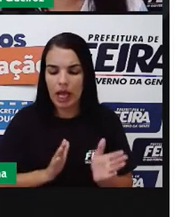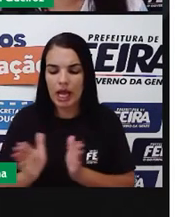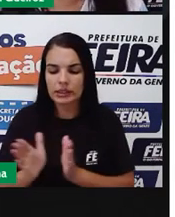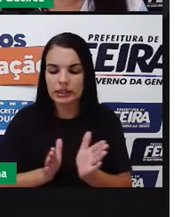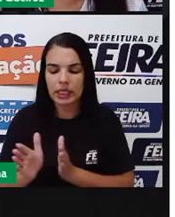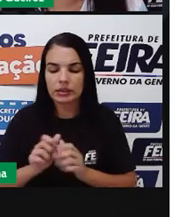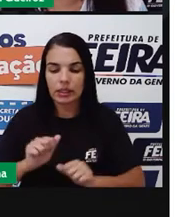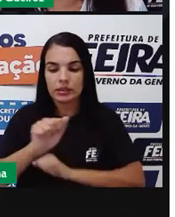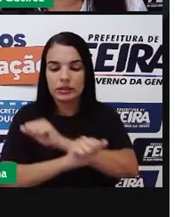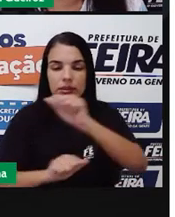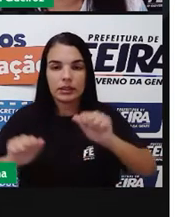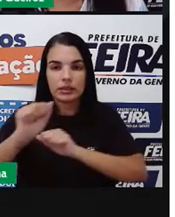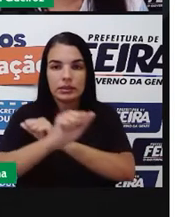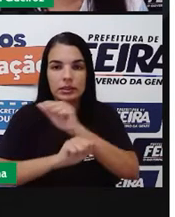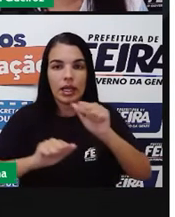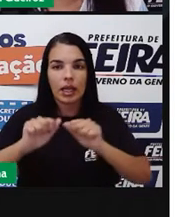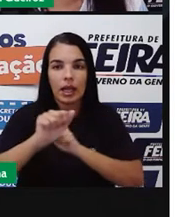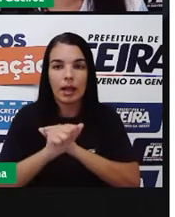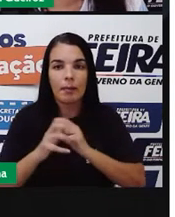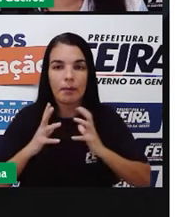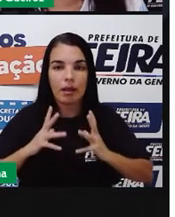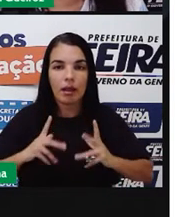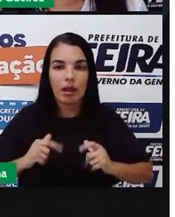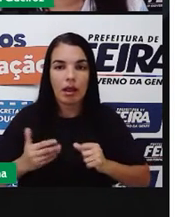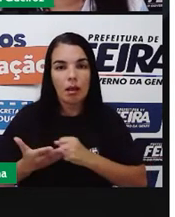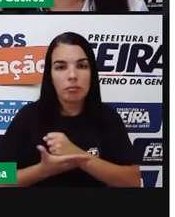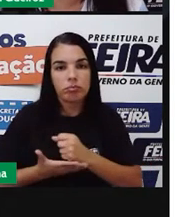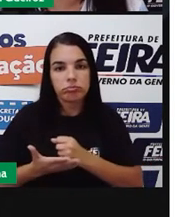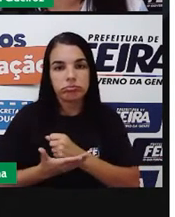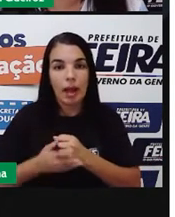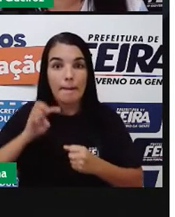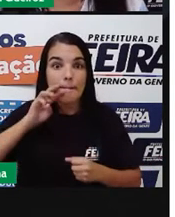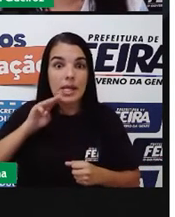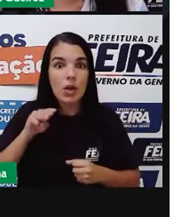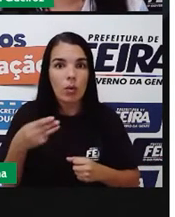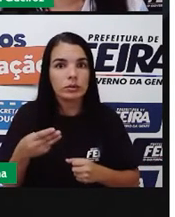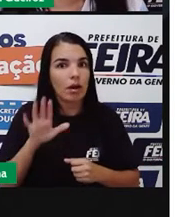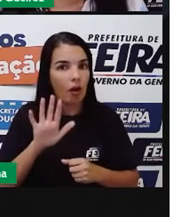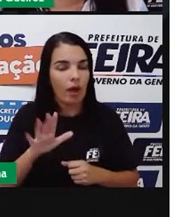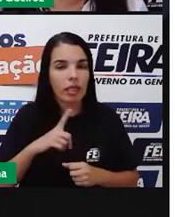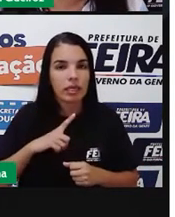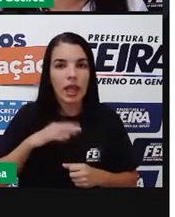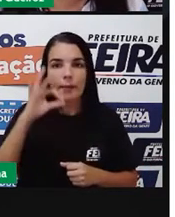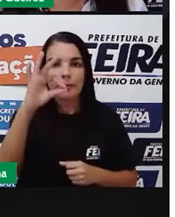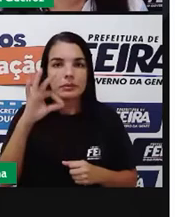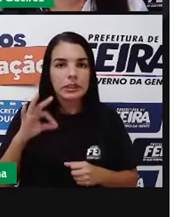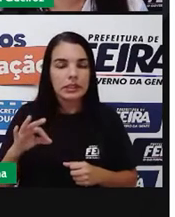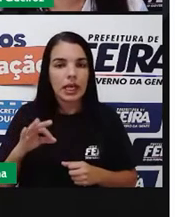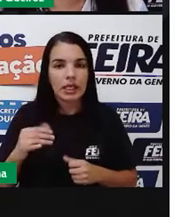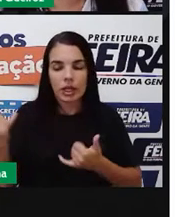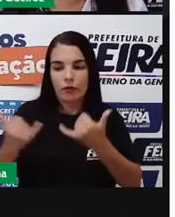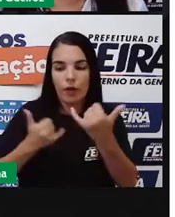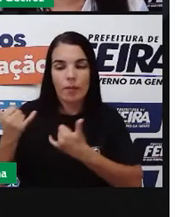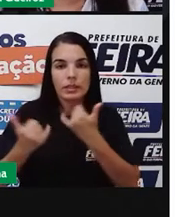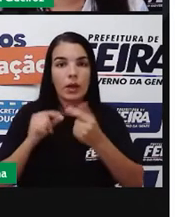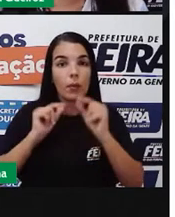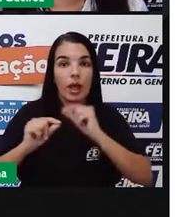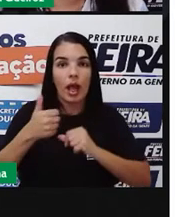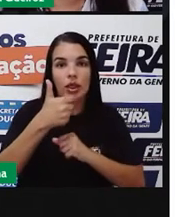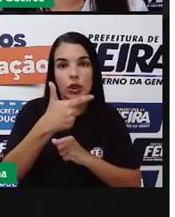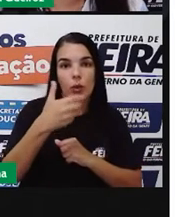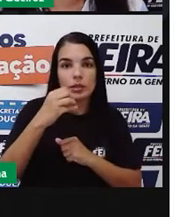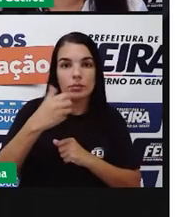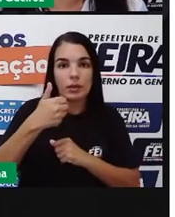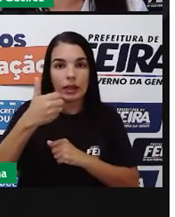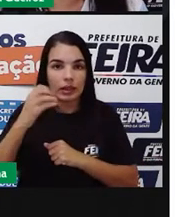básico em milhões. Nós temos aqui os dados de 2010 e de 2018, tirados aí pelo